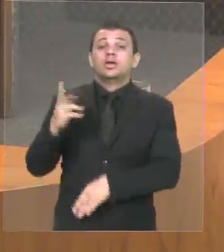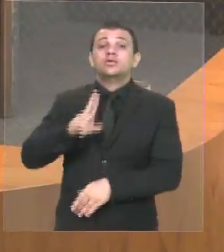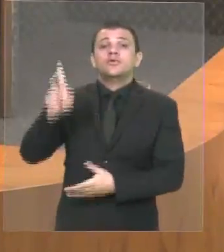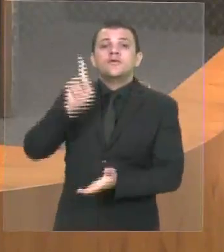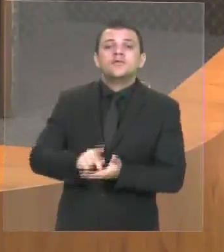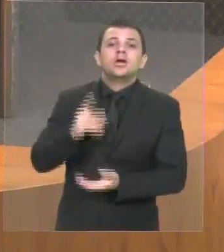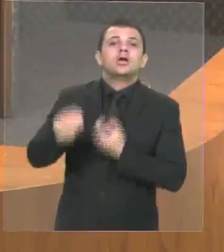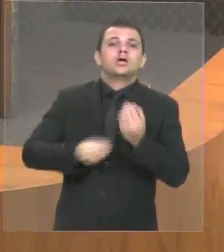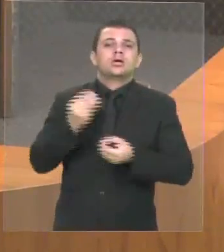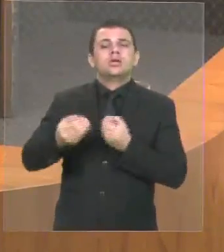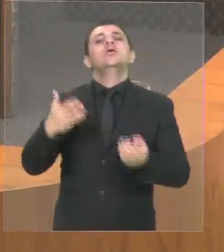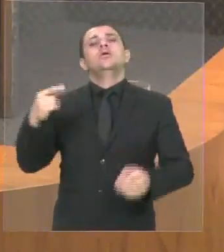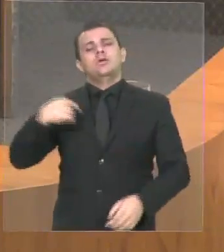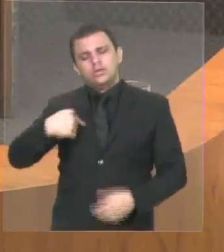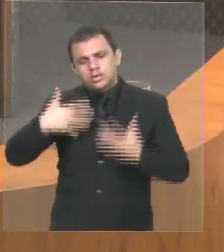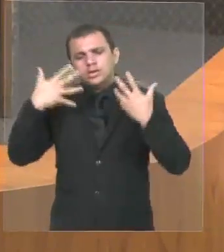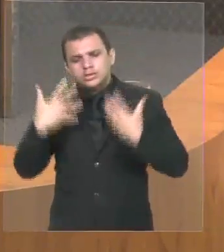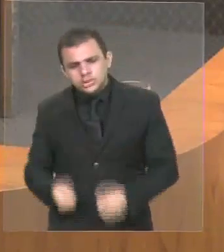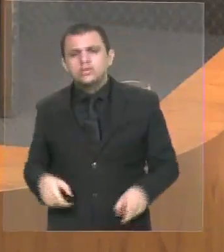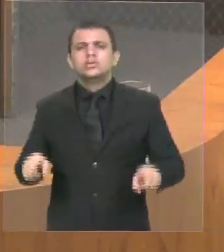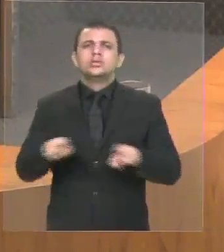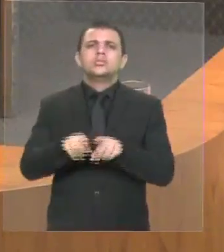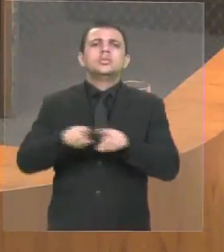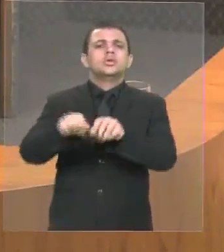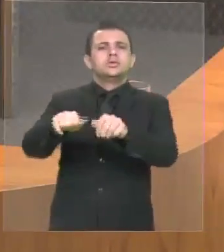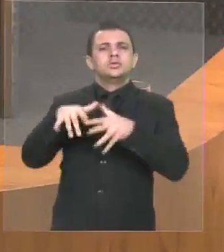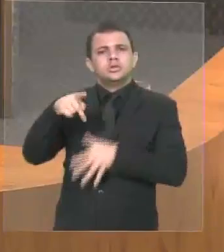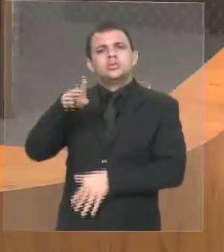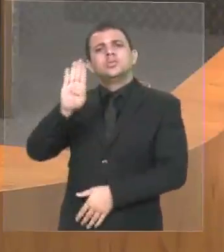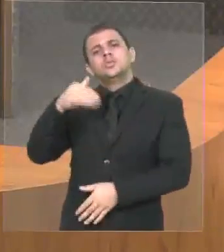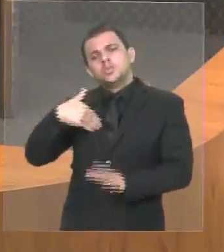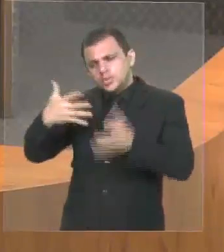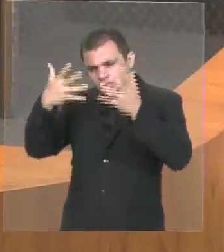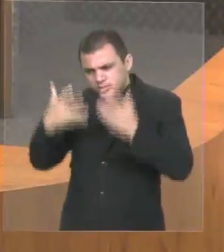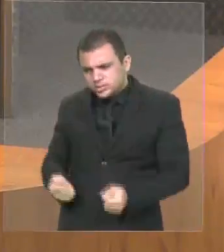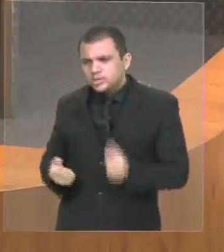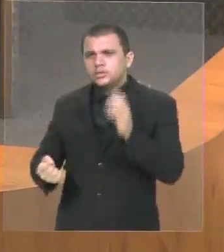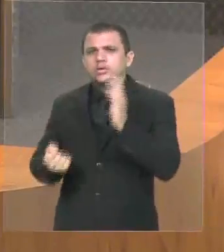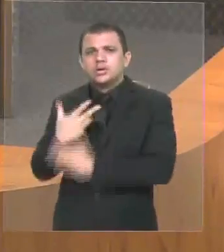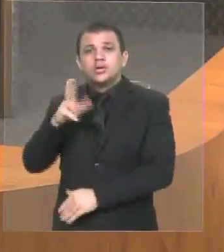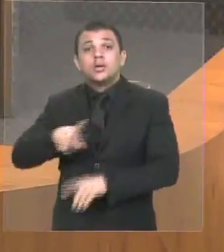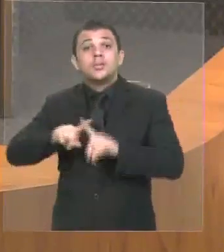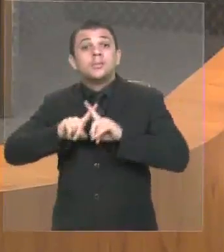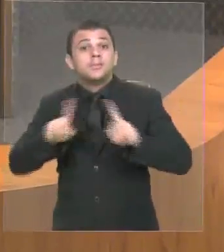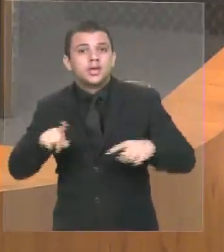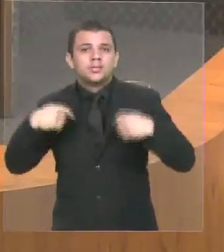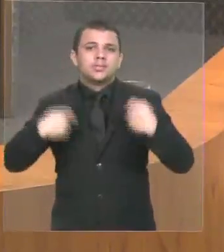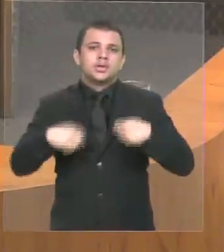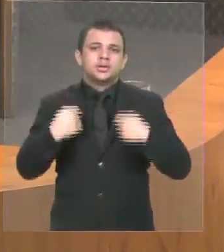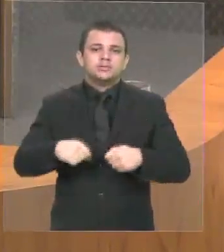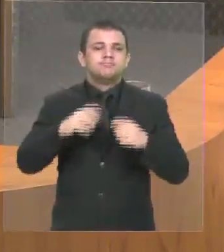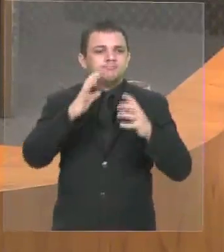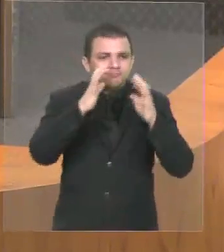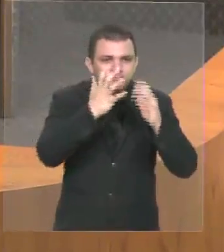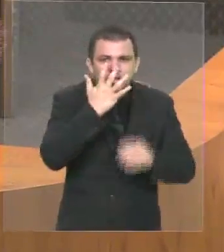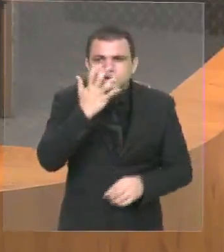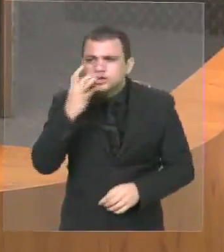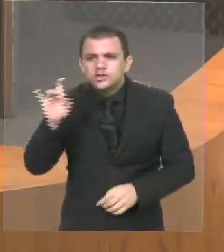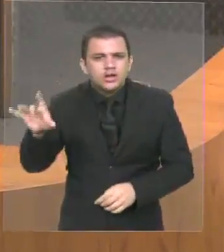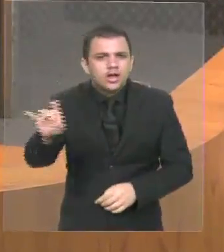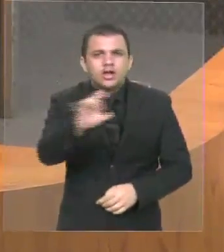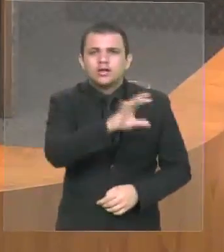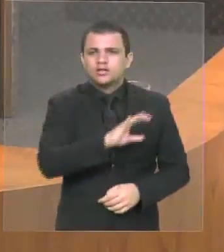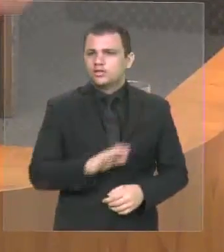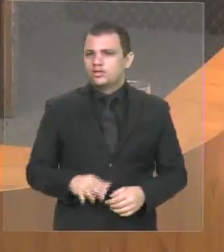defendo em qualquer audiência pública a criação da universidade. Mas ouvindo, democraticamente e não fazendo, eu não vou nem